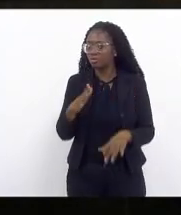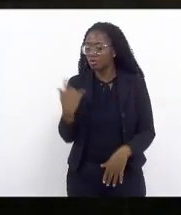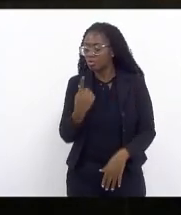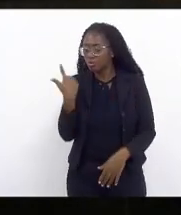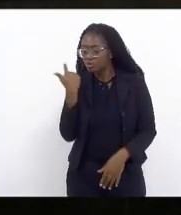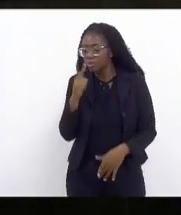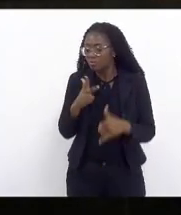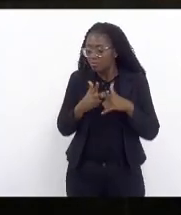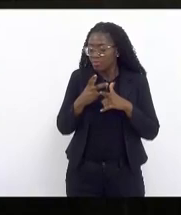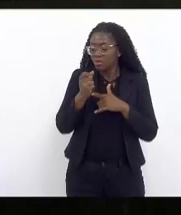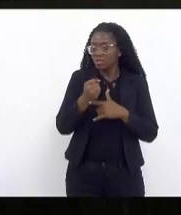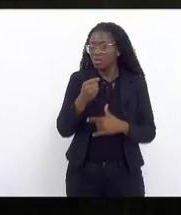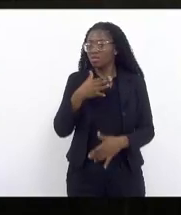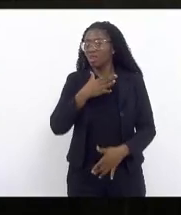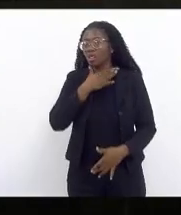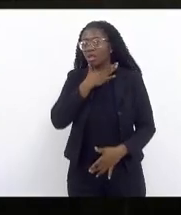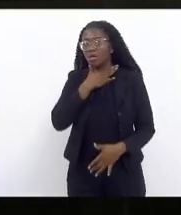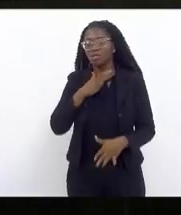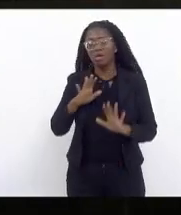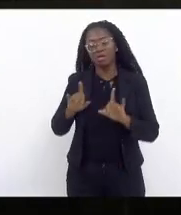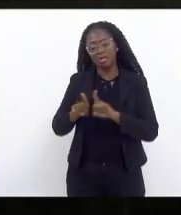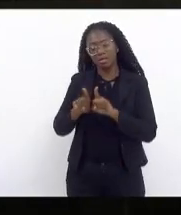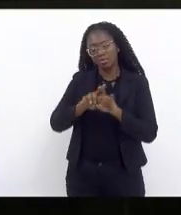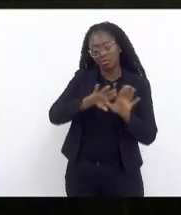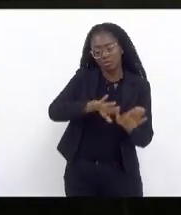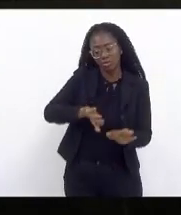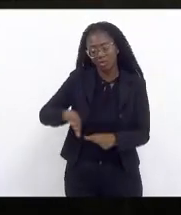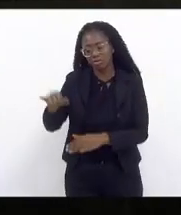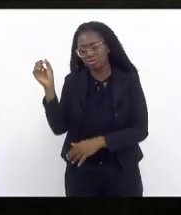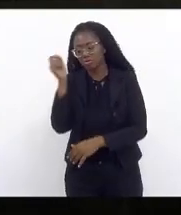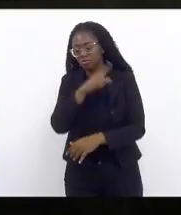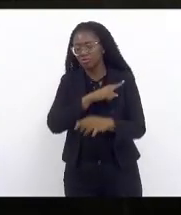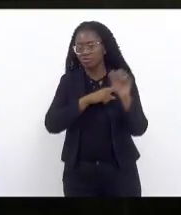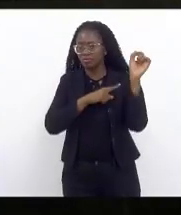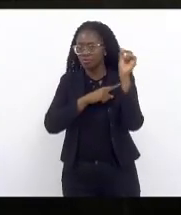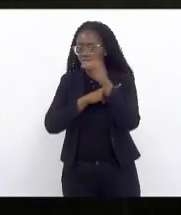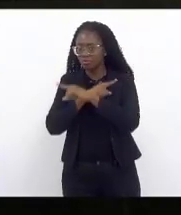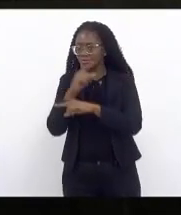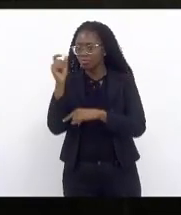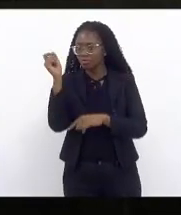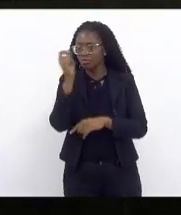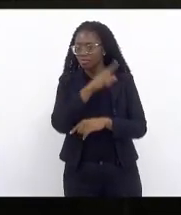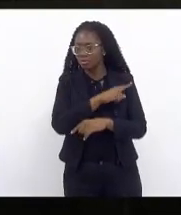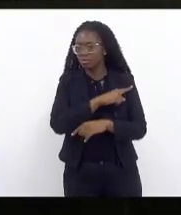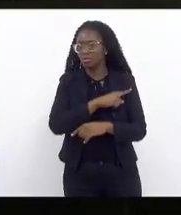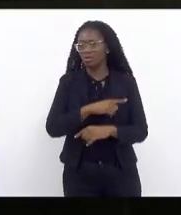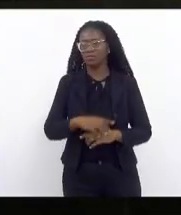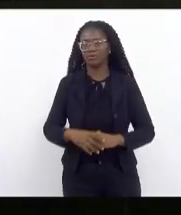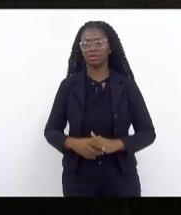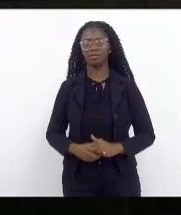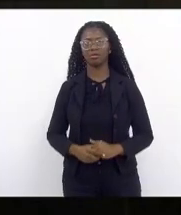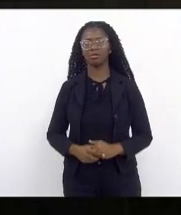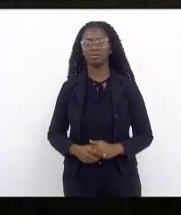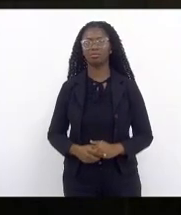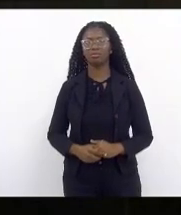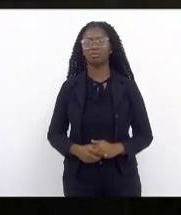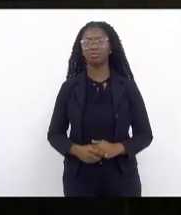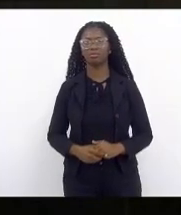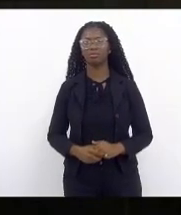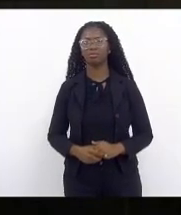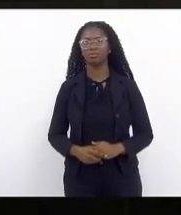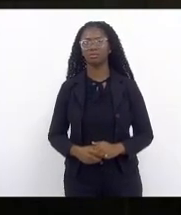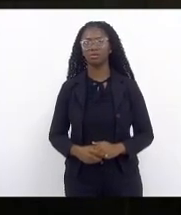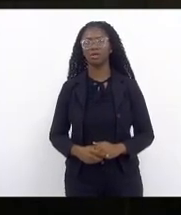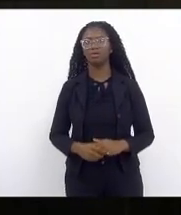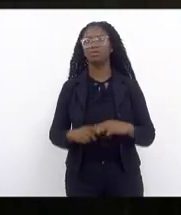vencendo as dificuldades o governo apresenta para a alerje votar a deputada Marta Rocha nossa presidente para